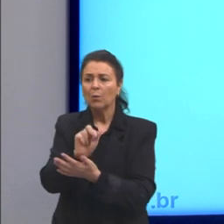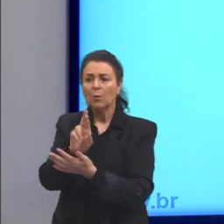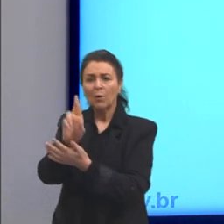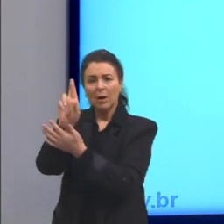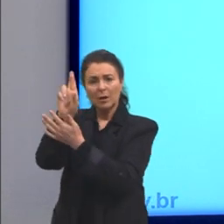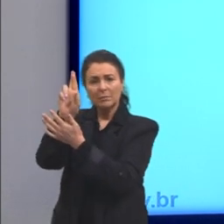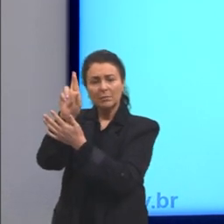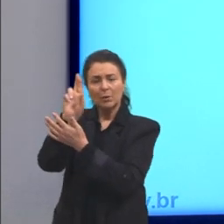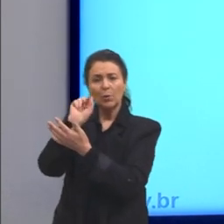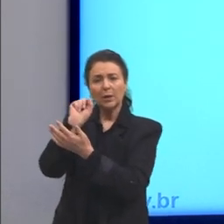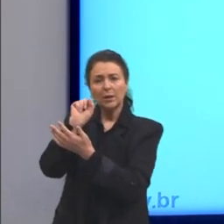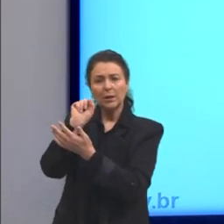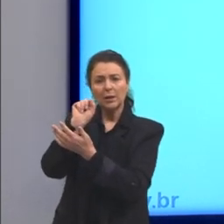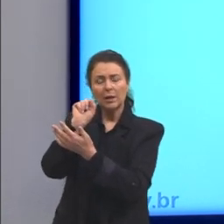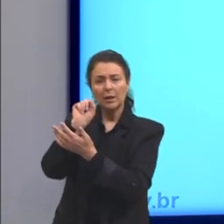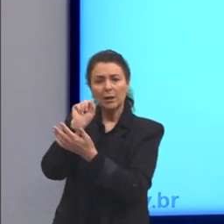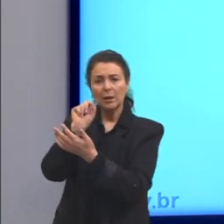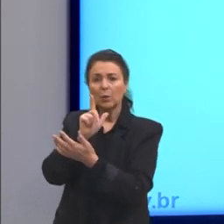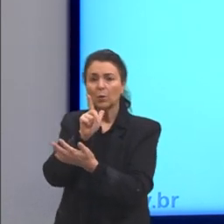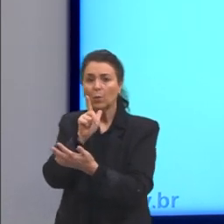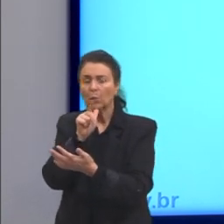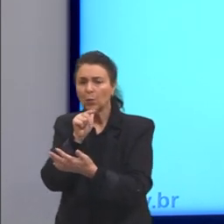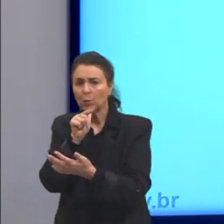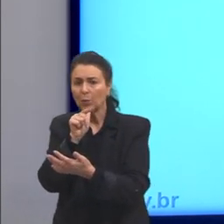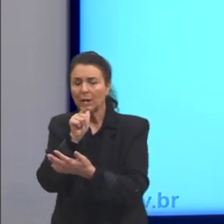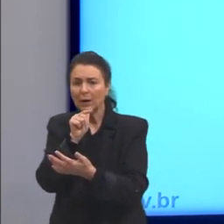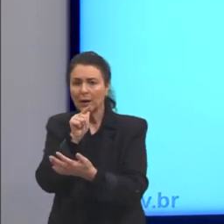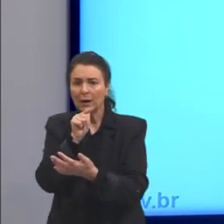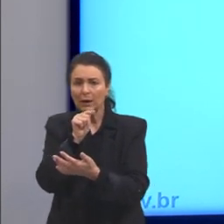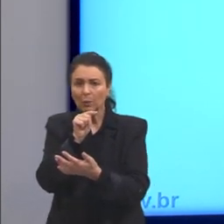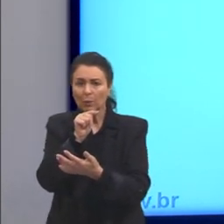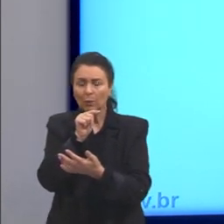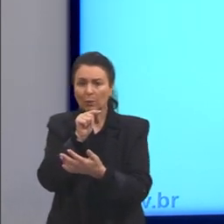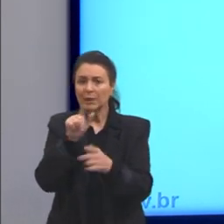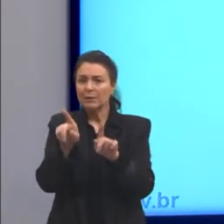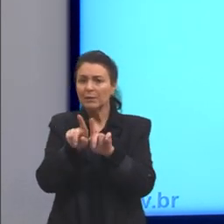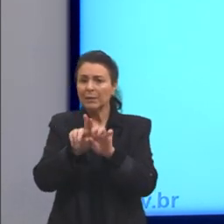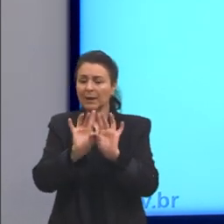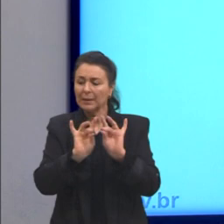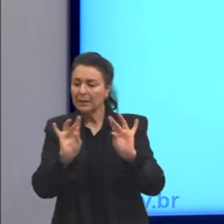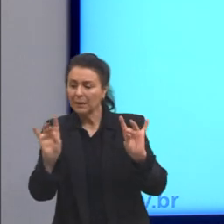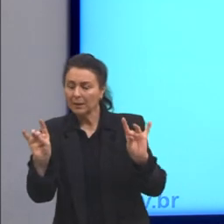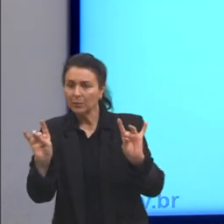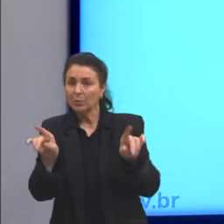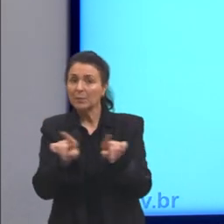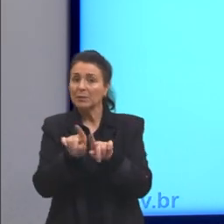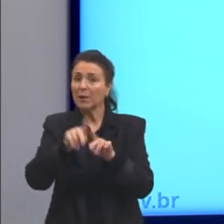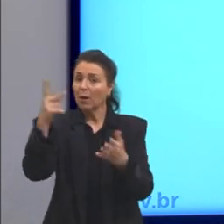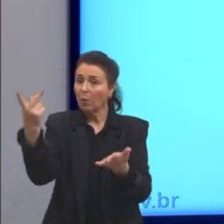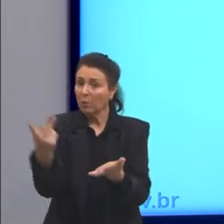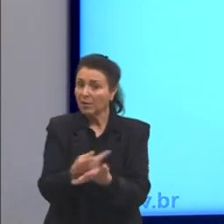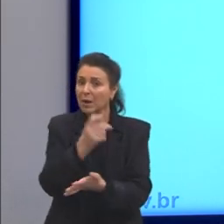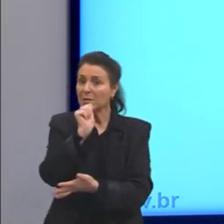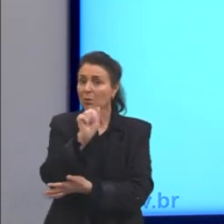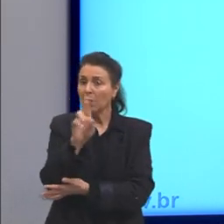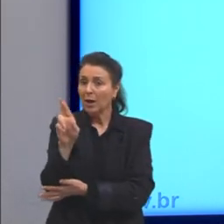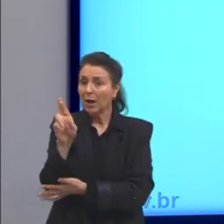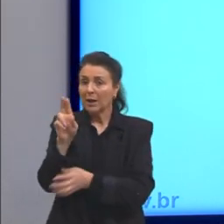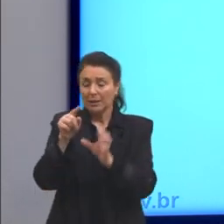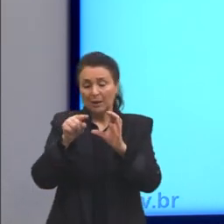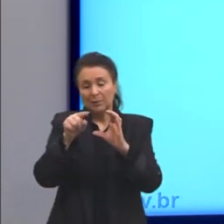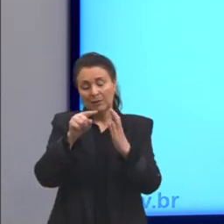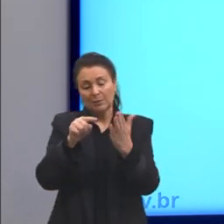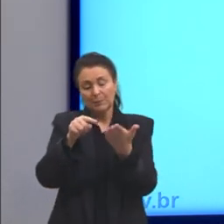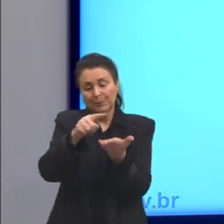Então, não somente no líquido, isso acontece. Então, sempre a gente vai ter esse sentido. Correntes de